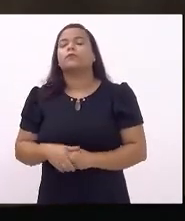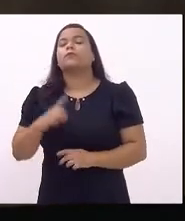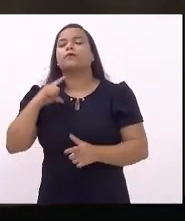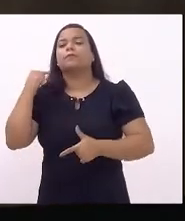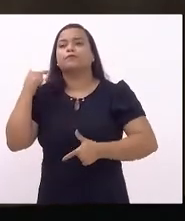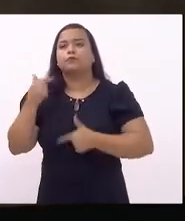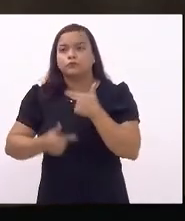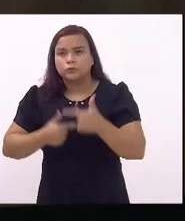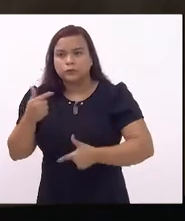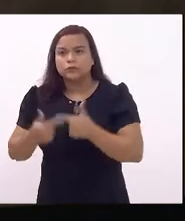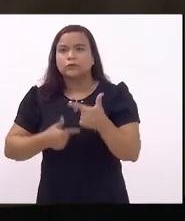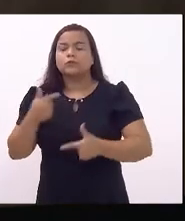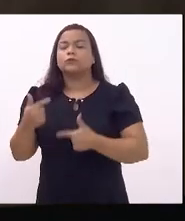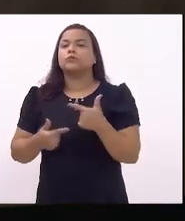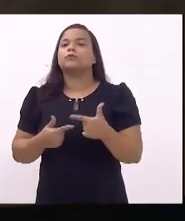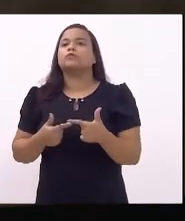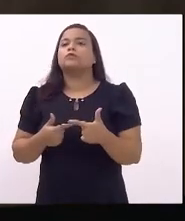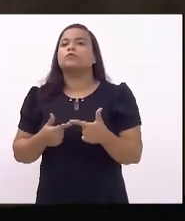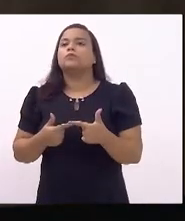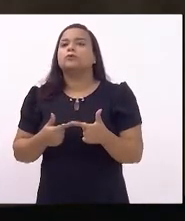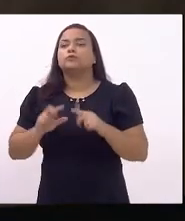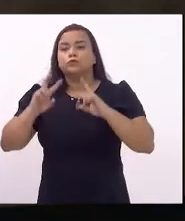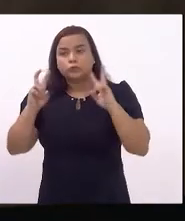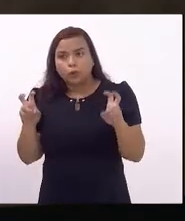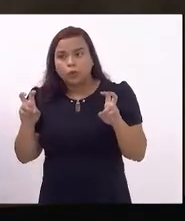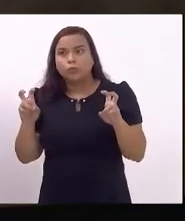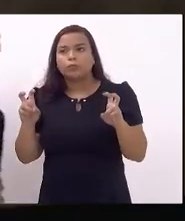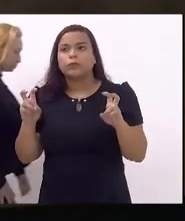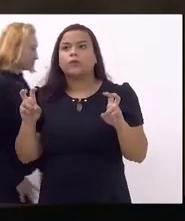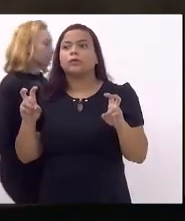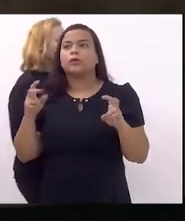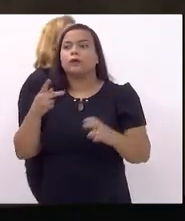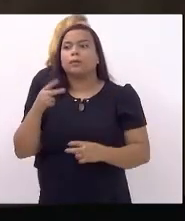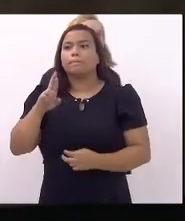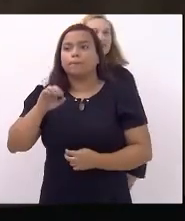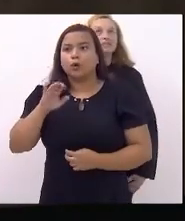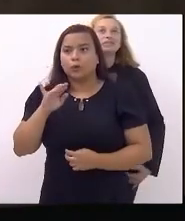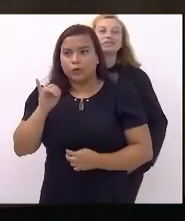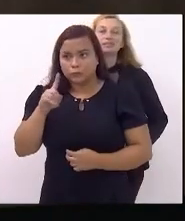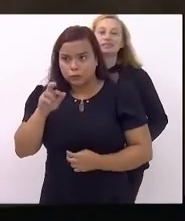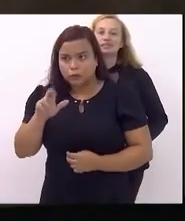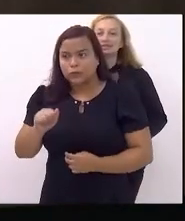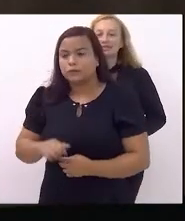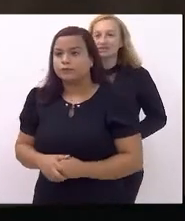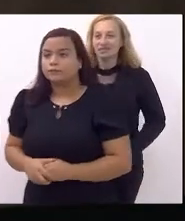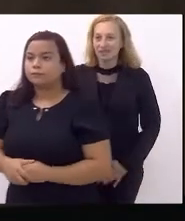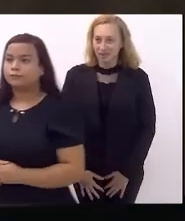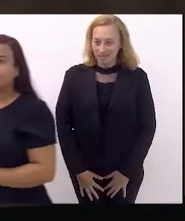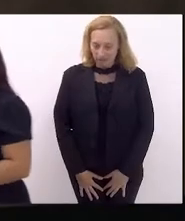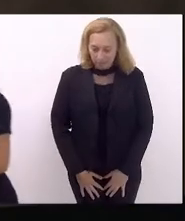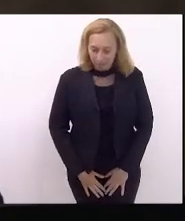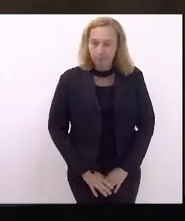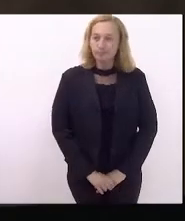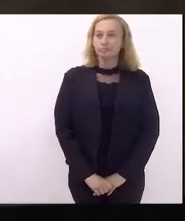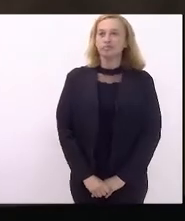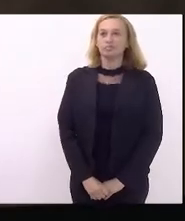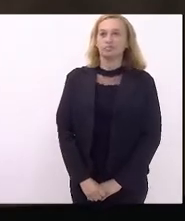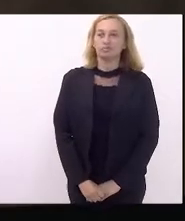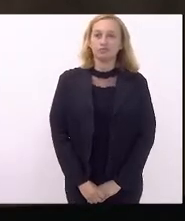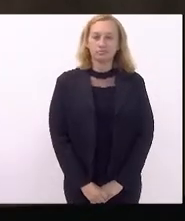do papel da Procuradoria Geral do Estado e tem a iniciativa da